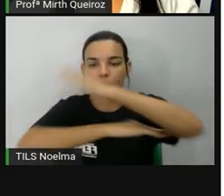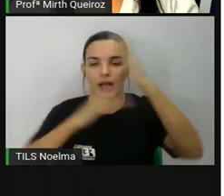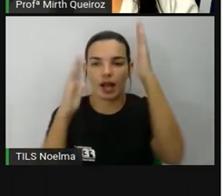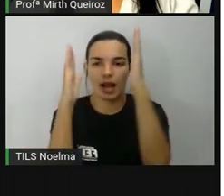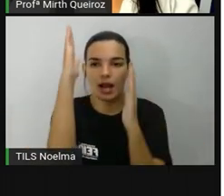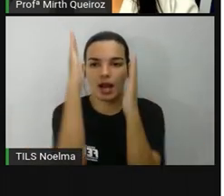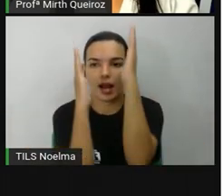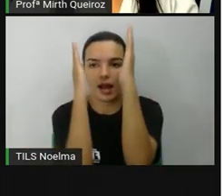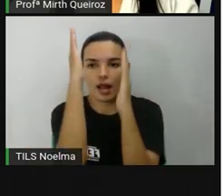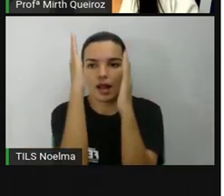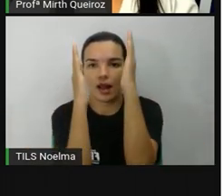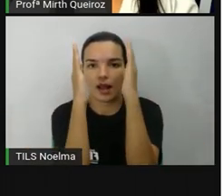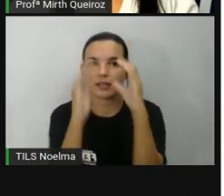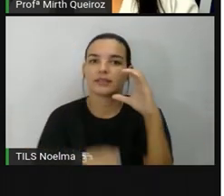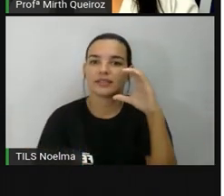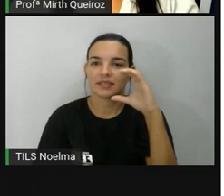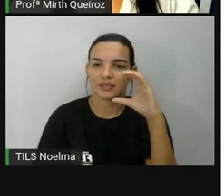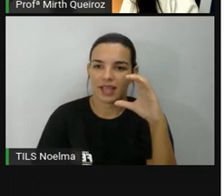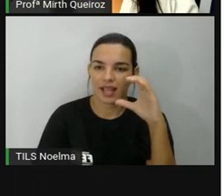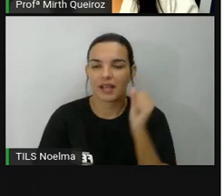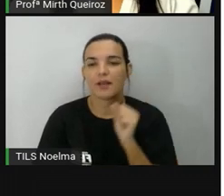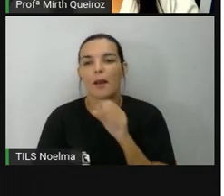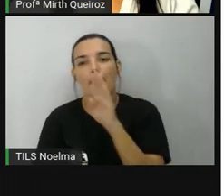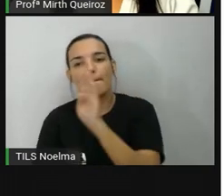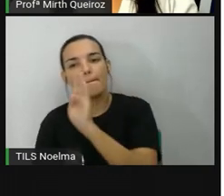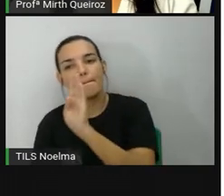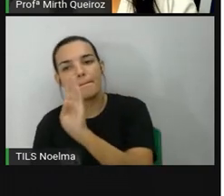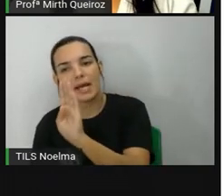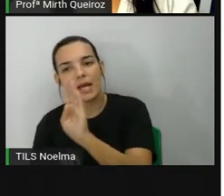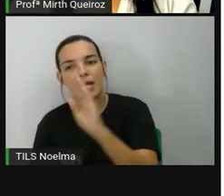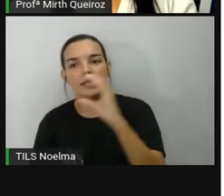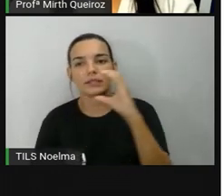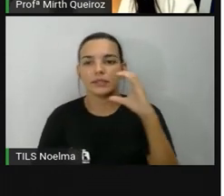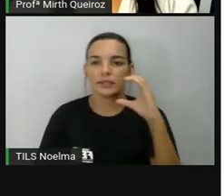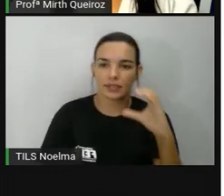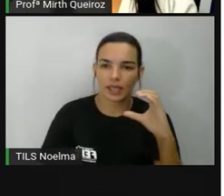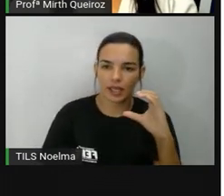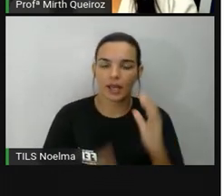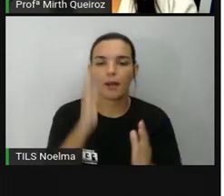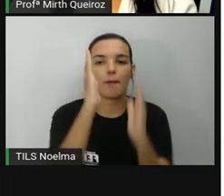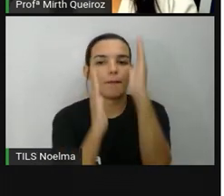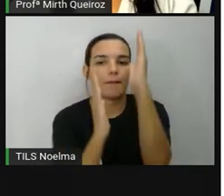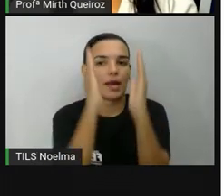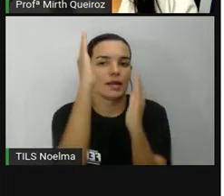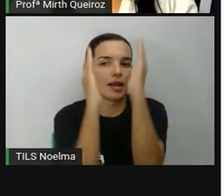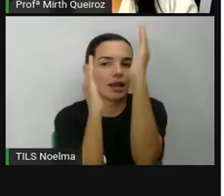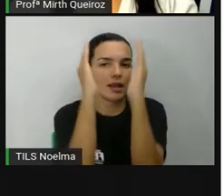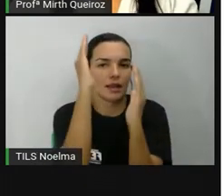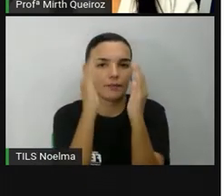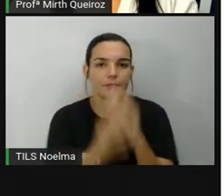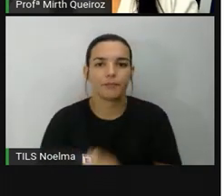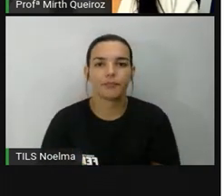É a rua C. Isso mesmo. A rua C é rua paralela à rua B.